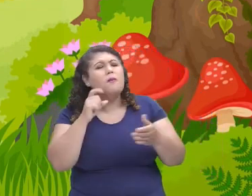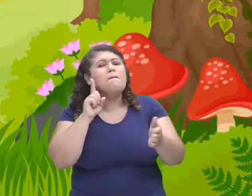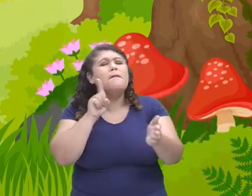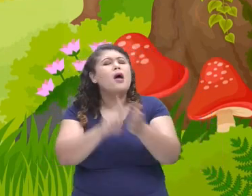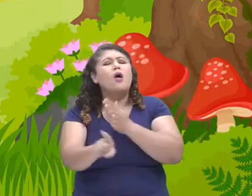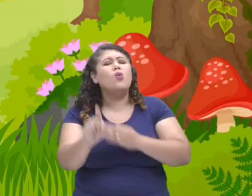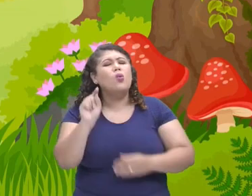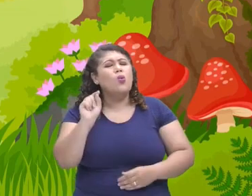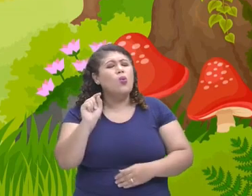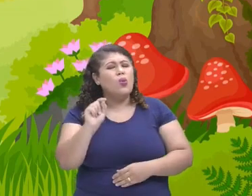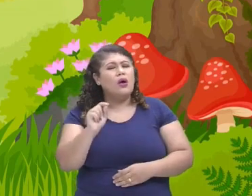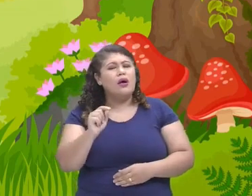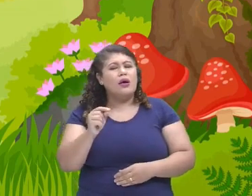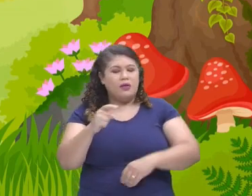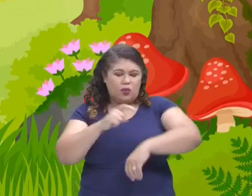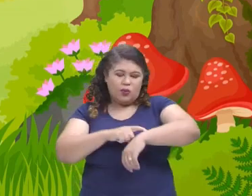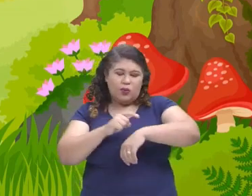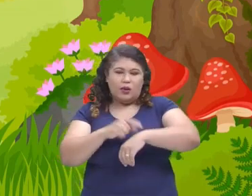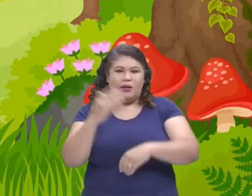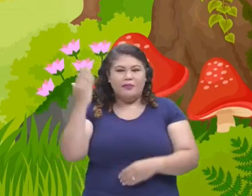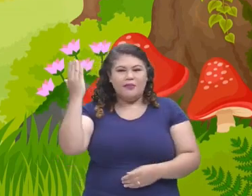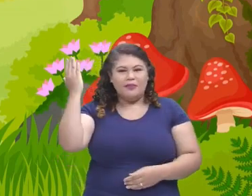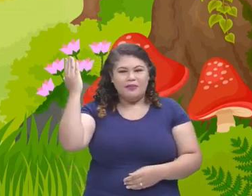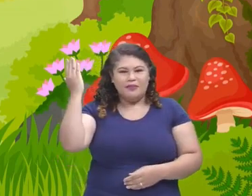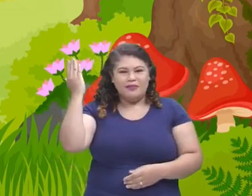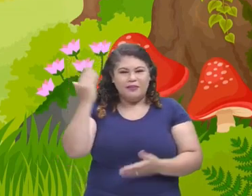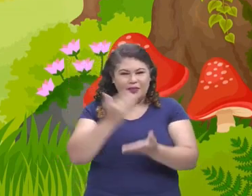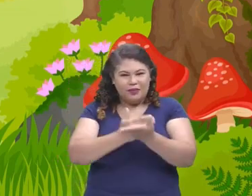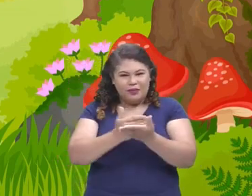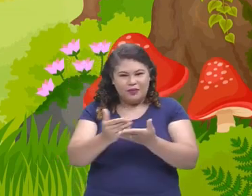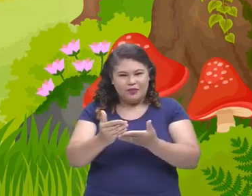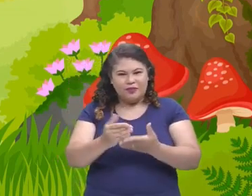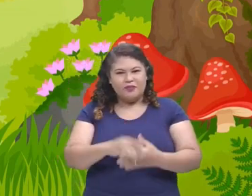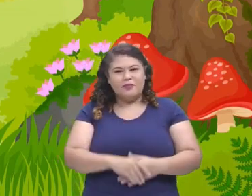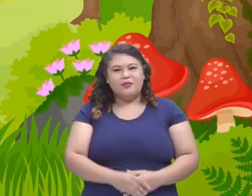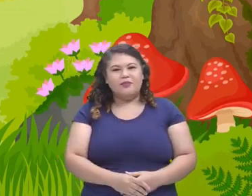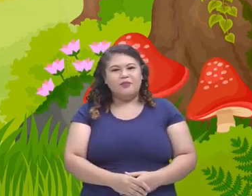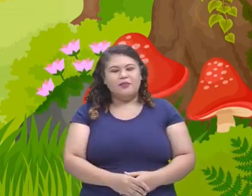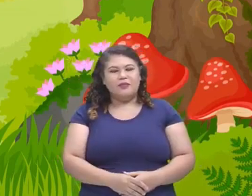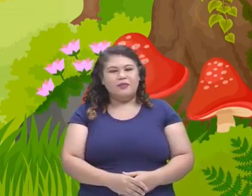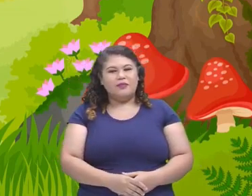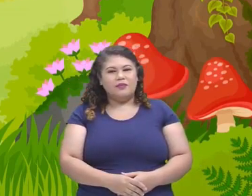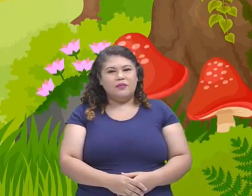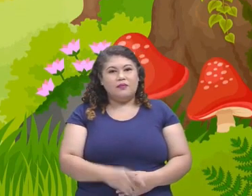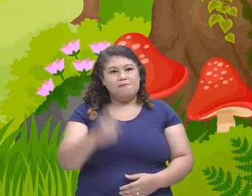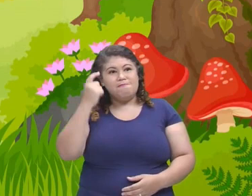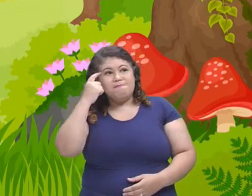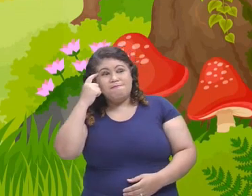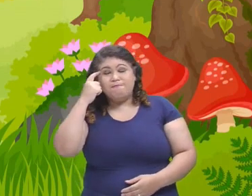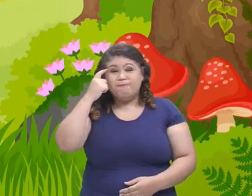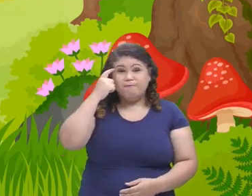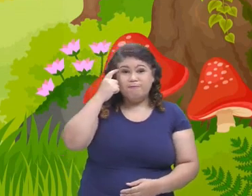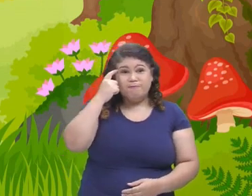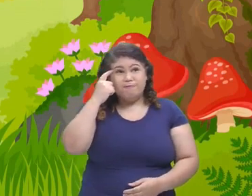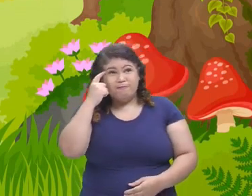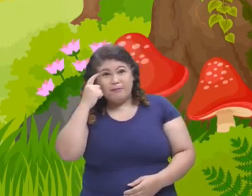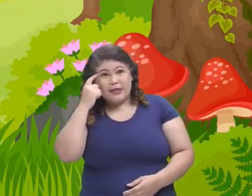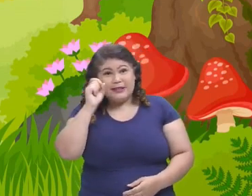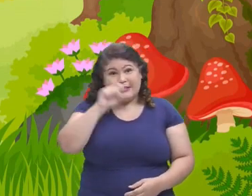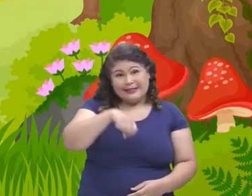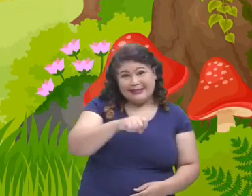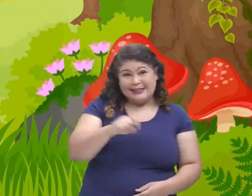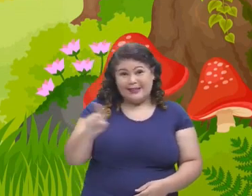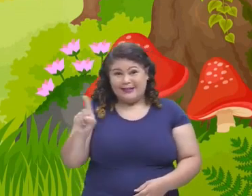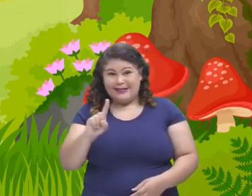começar. E agora, começou, crianças? Estão pensando sim ou não?